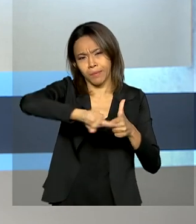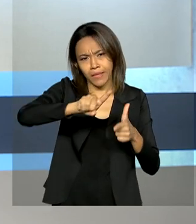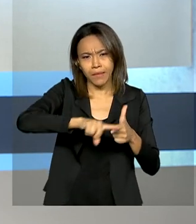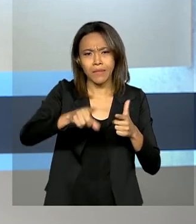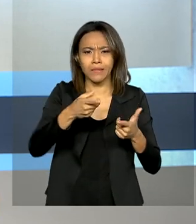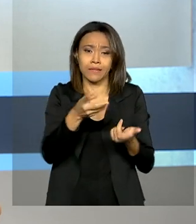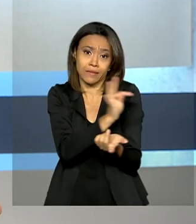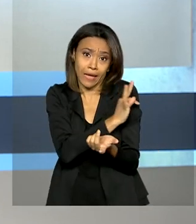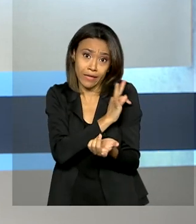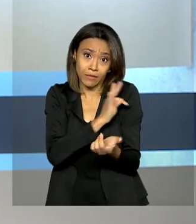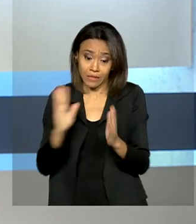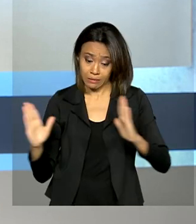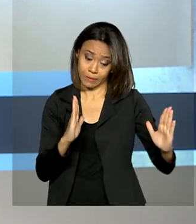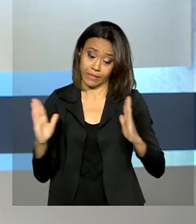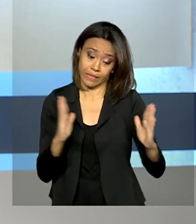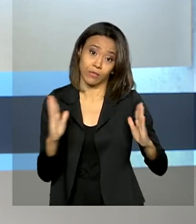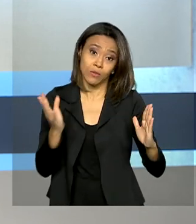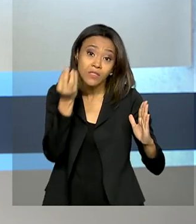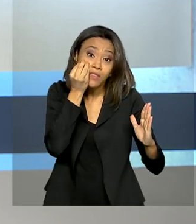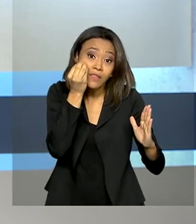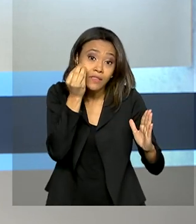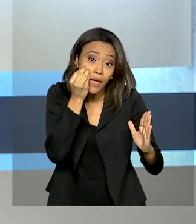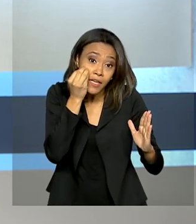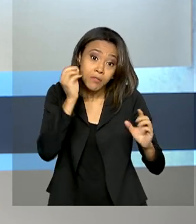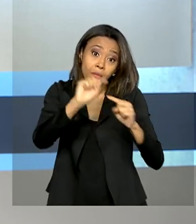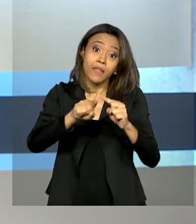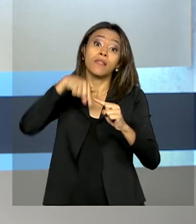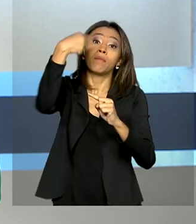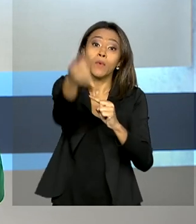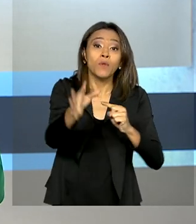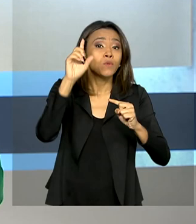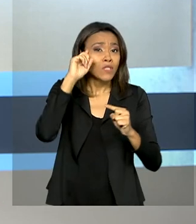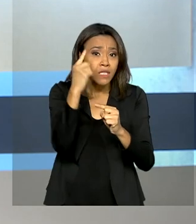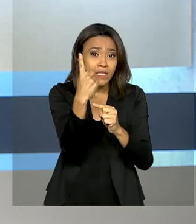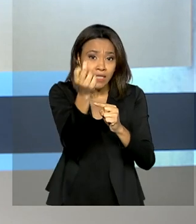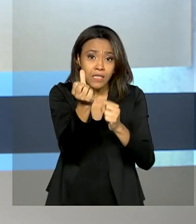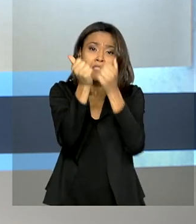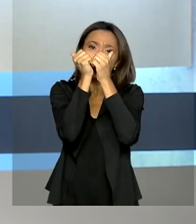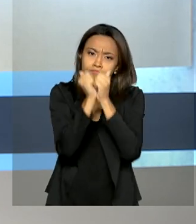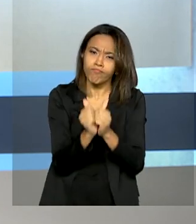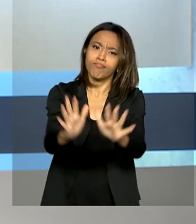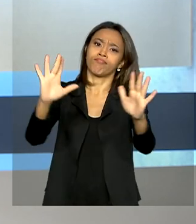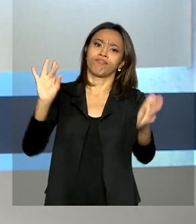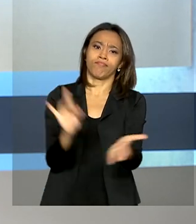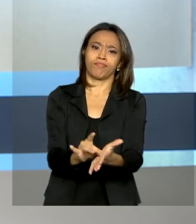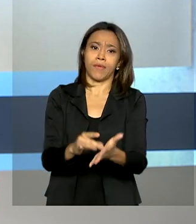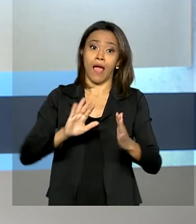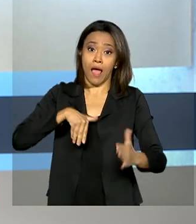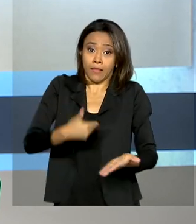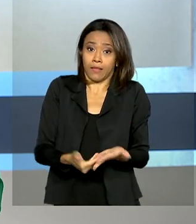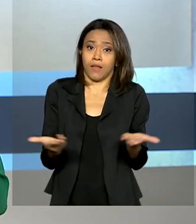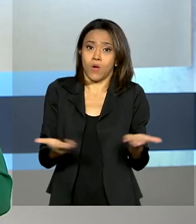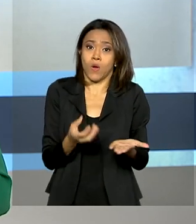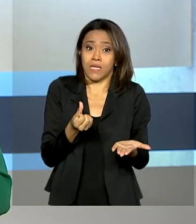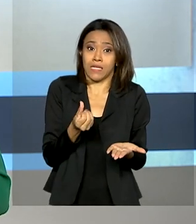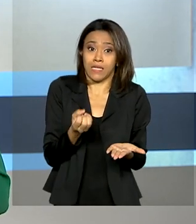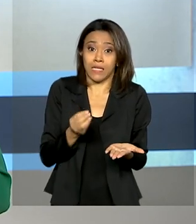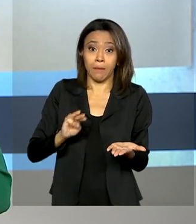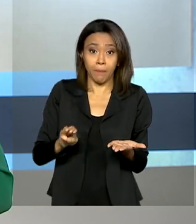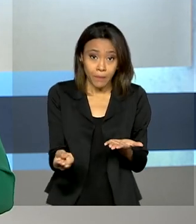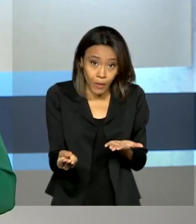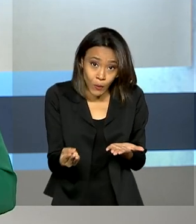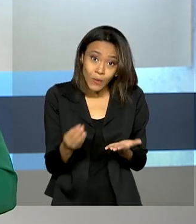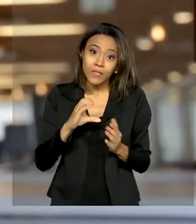para que o sistema entre em total funcionamento no próximo dia 16. Até agora, mais de 60 milhões de chaves já foram